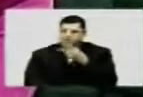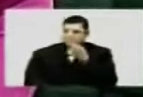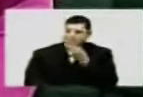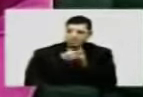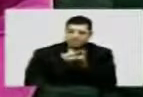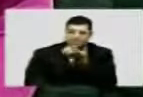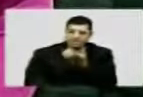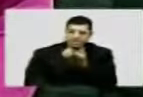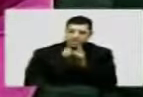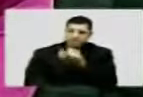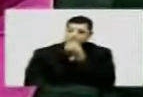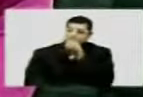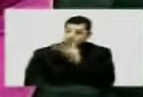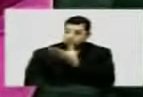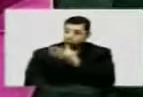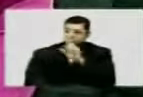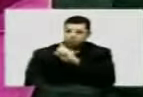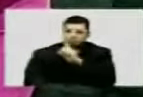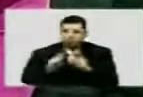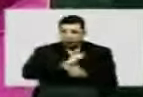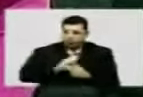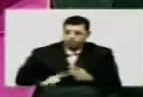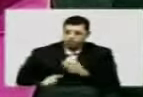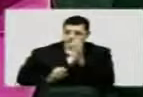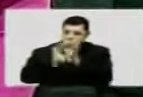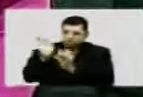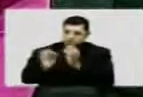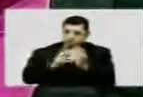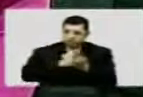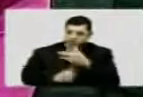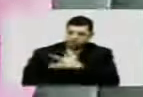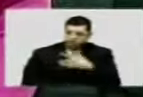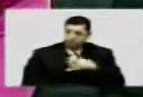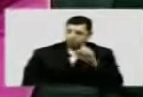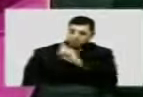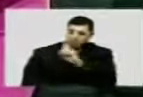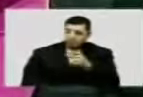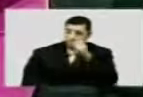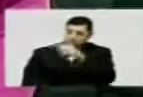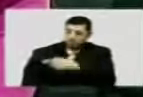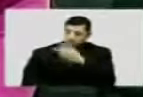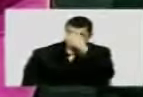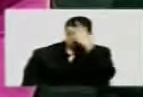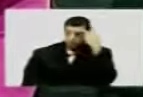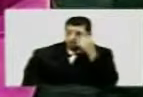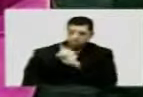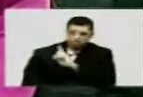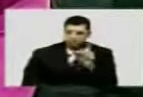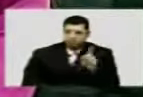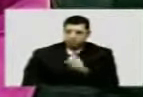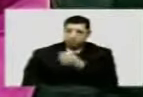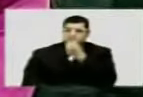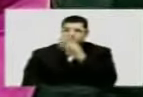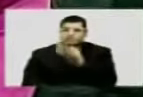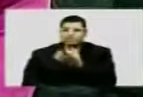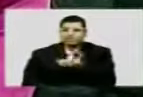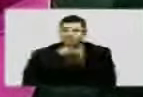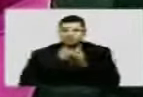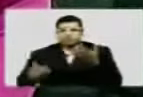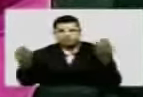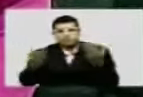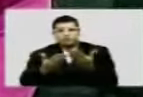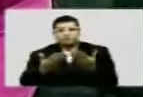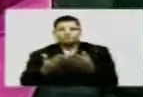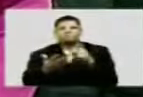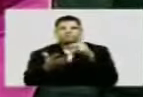falar que o governo está proporcionando saúde àquela população. E que